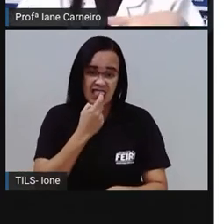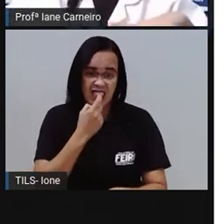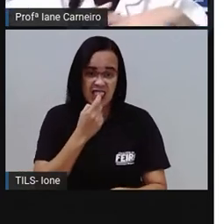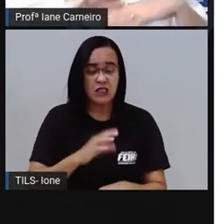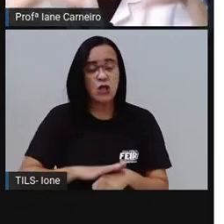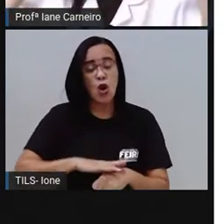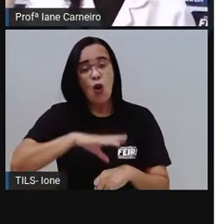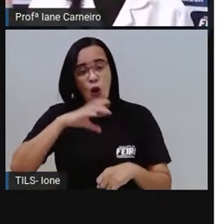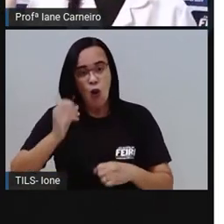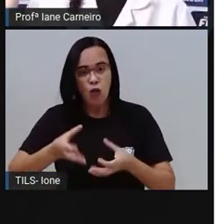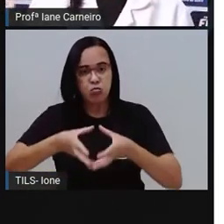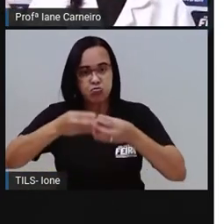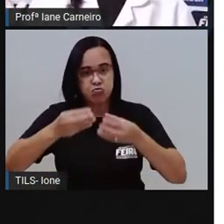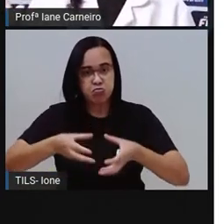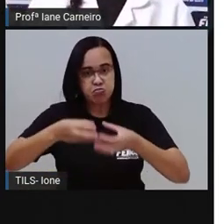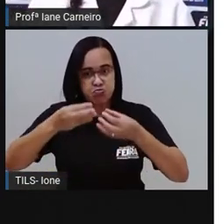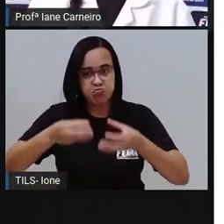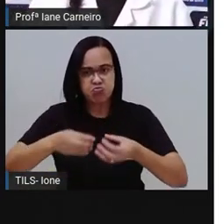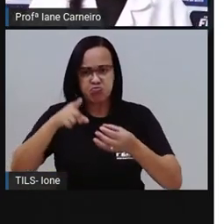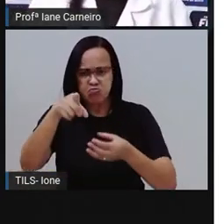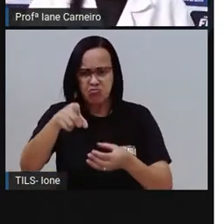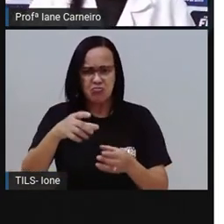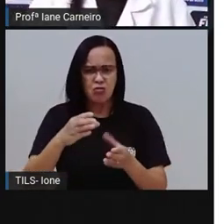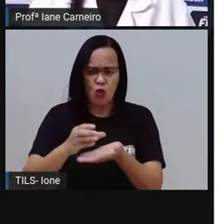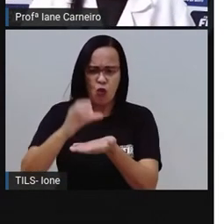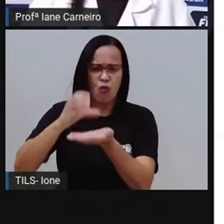para sumir da natureza, tá bom?